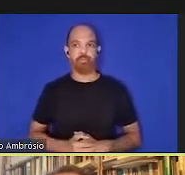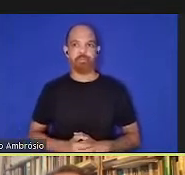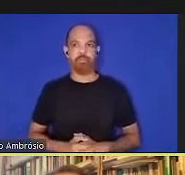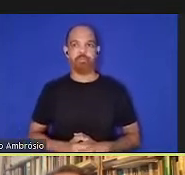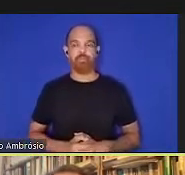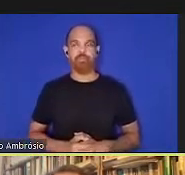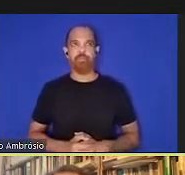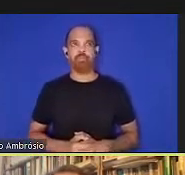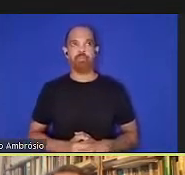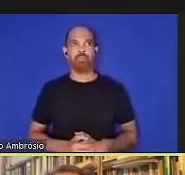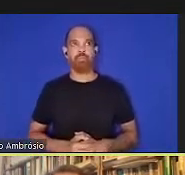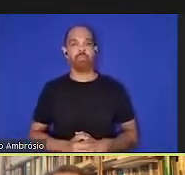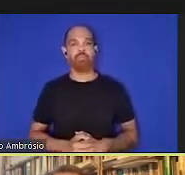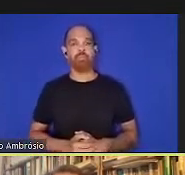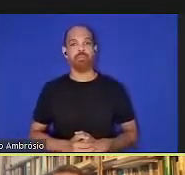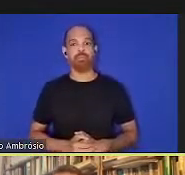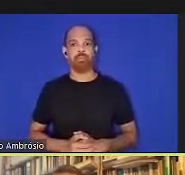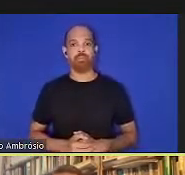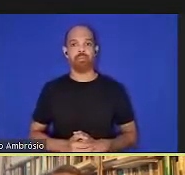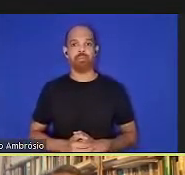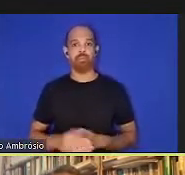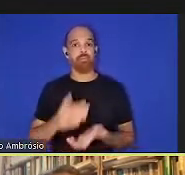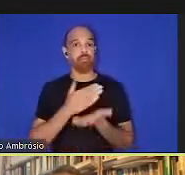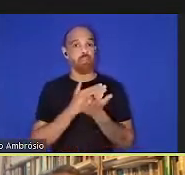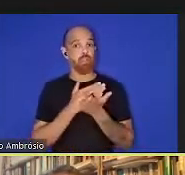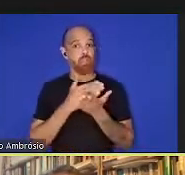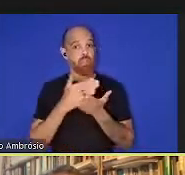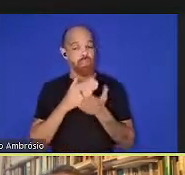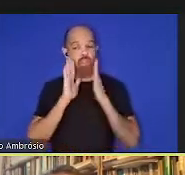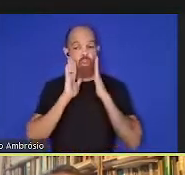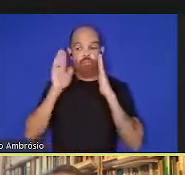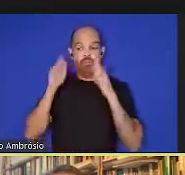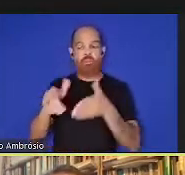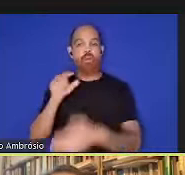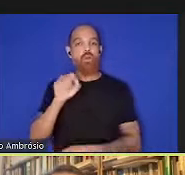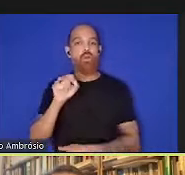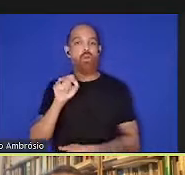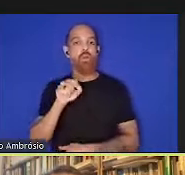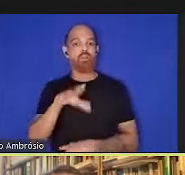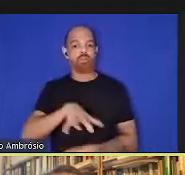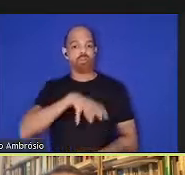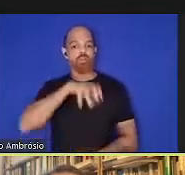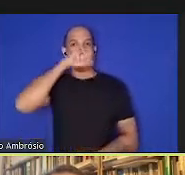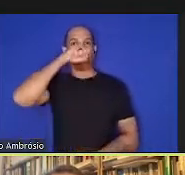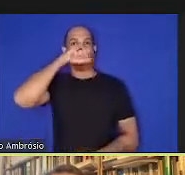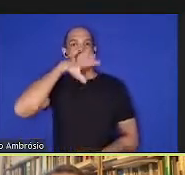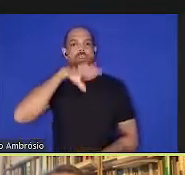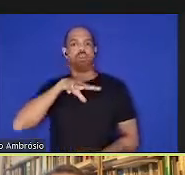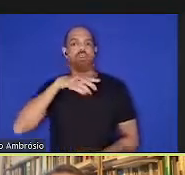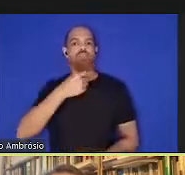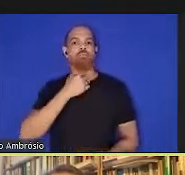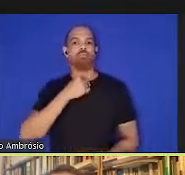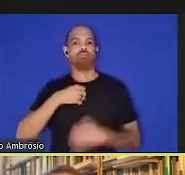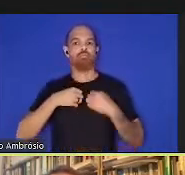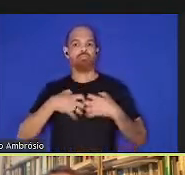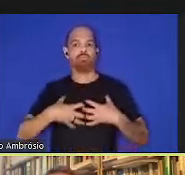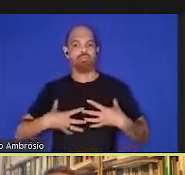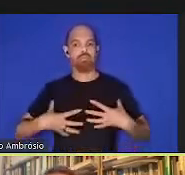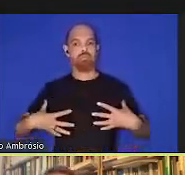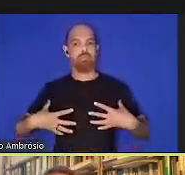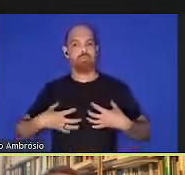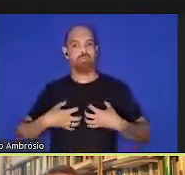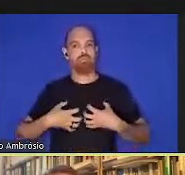No início, houve um foco muito grande no sistema respiratório. O seu sistema respiratório é a sua